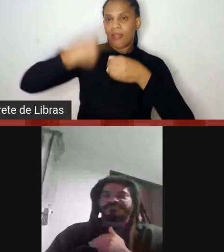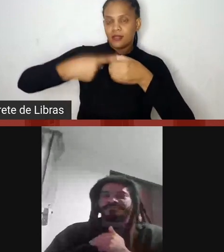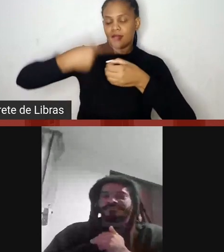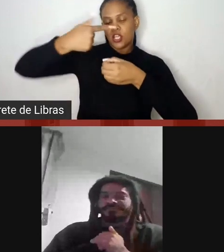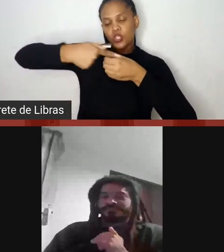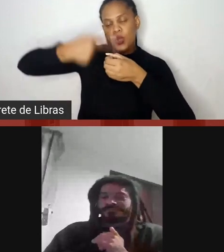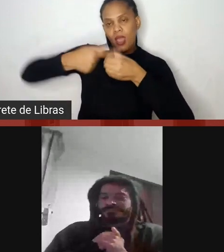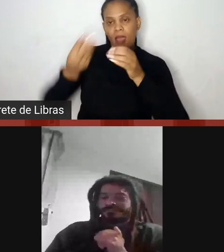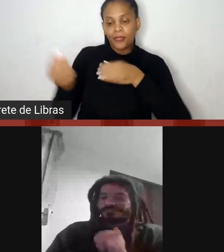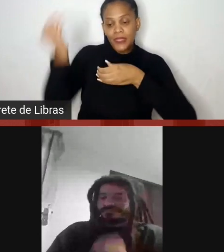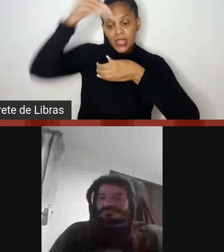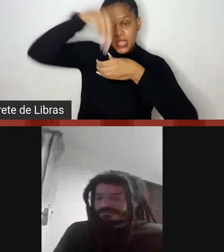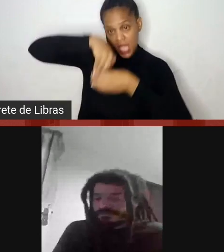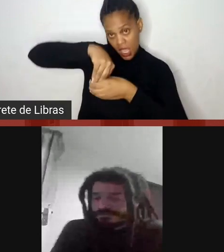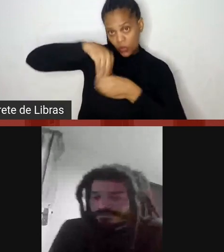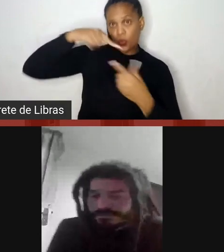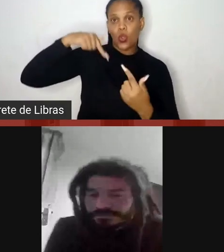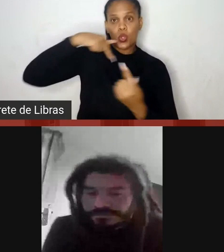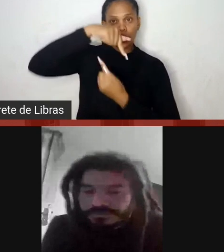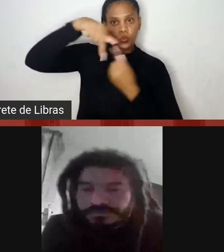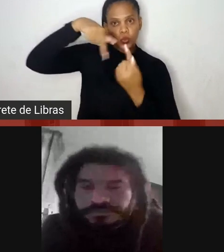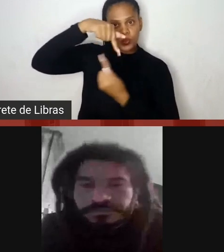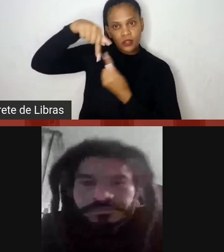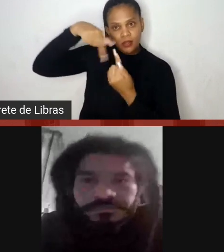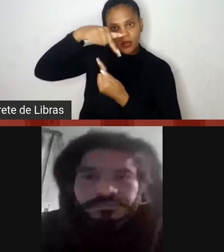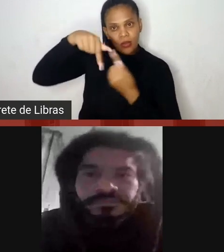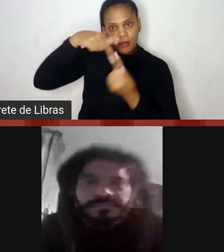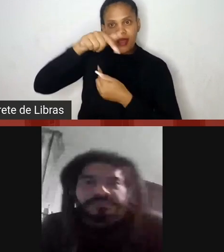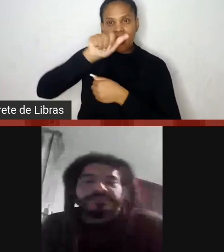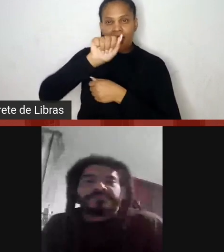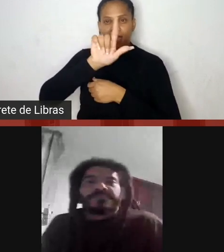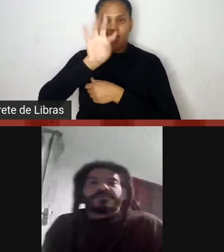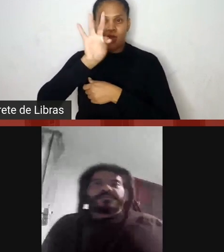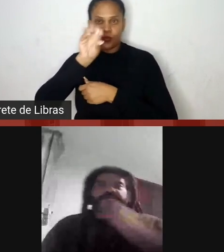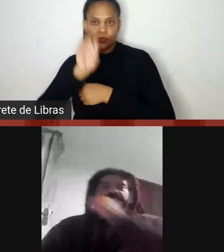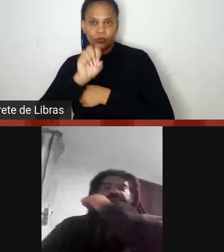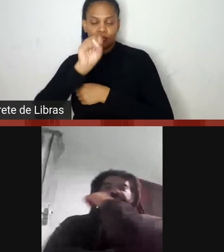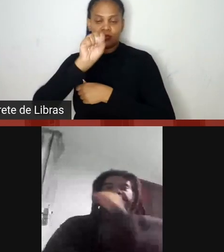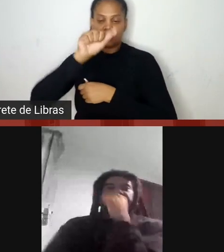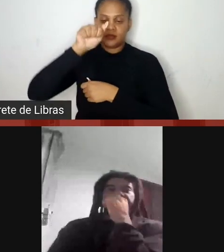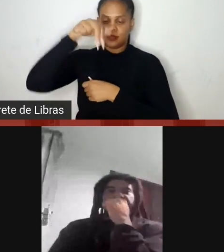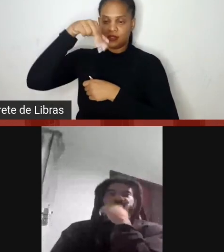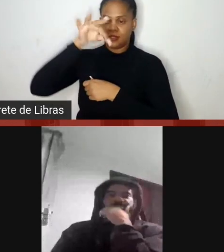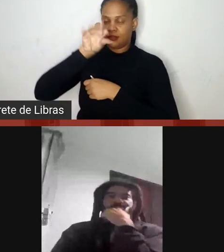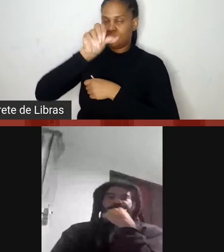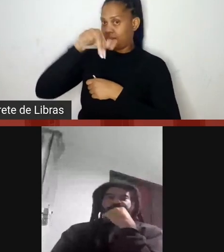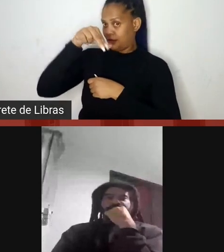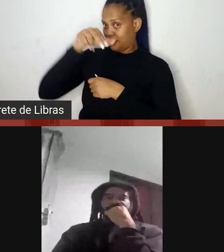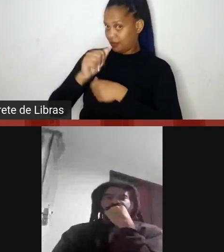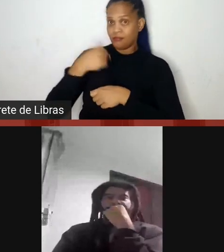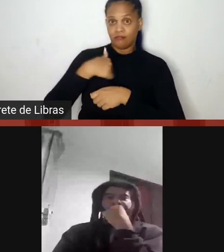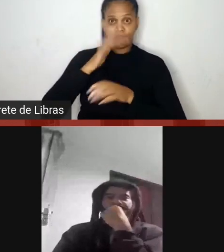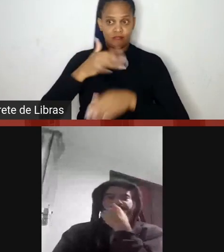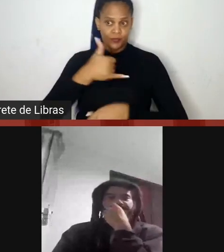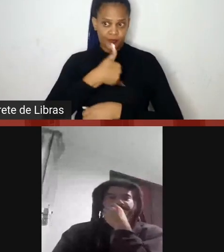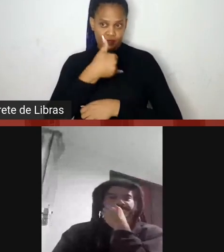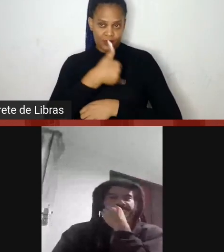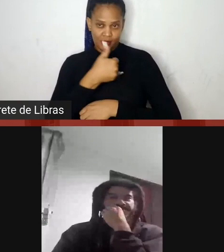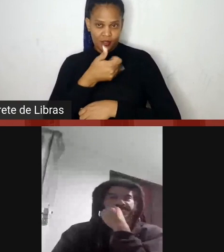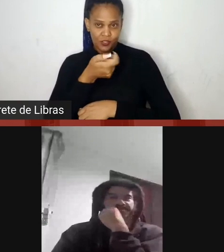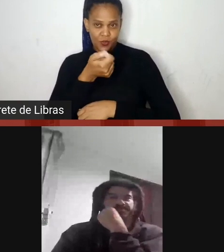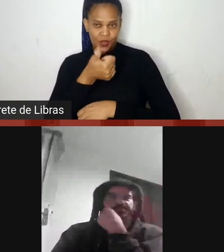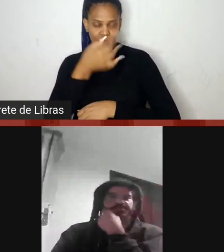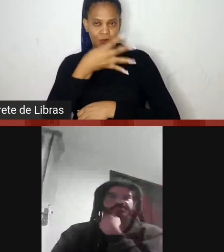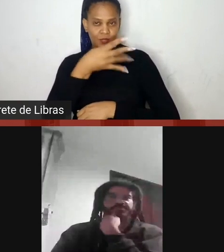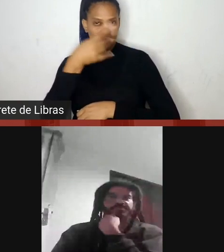quilombo do Alto Santana, na mesma casa que moro há 40, e vou fazer 41 anos agora, sou filha de pessoas